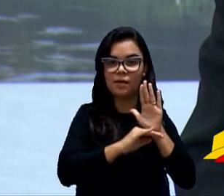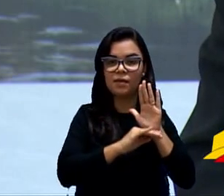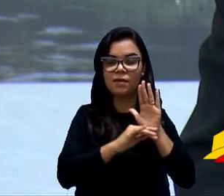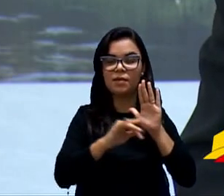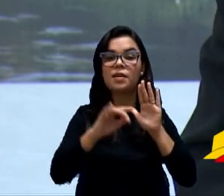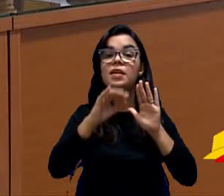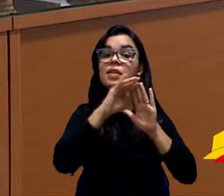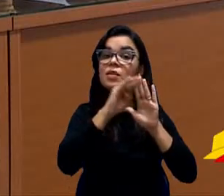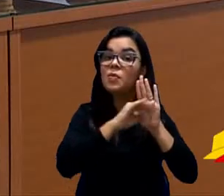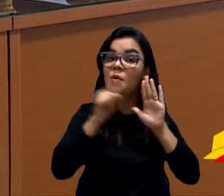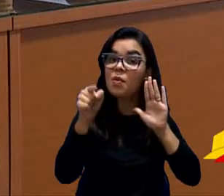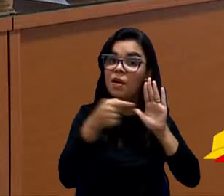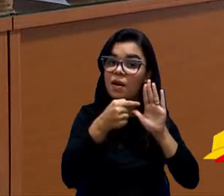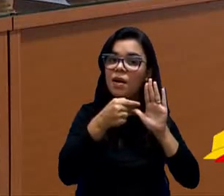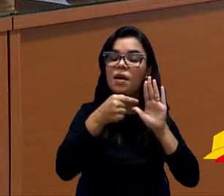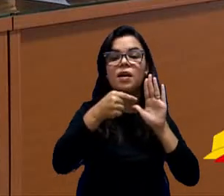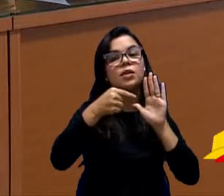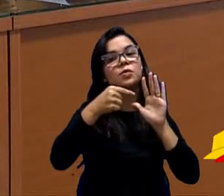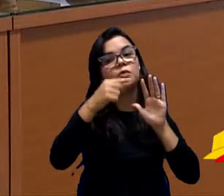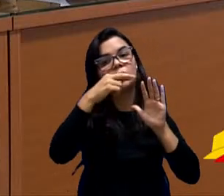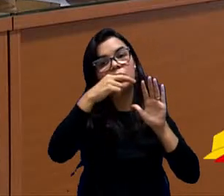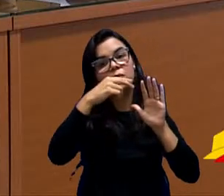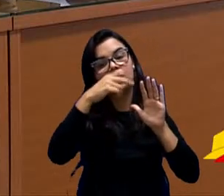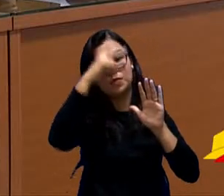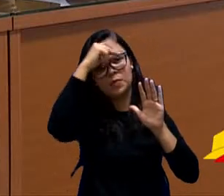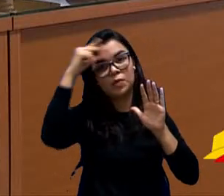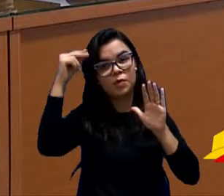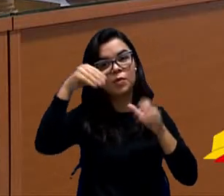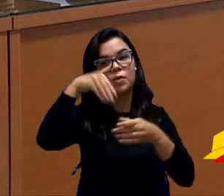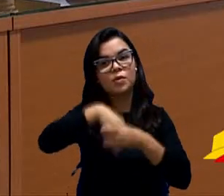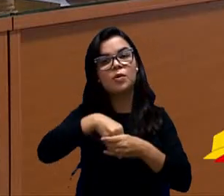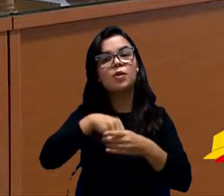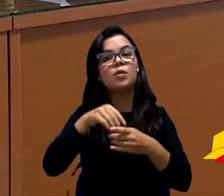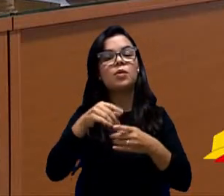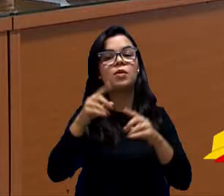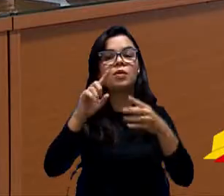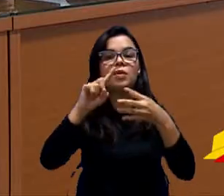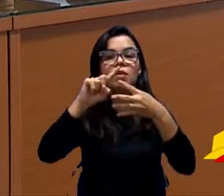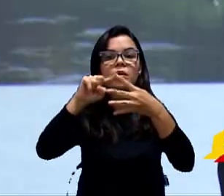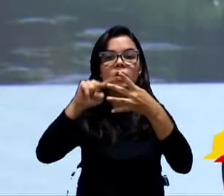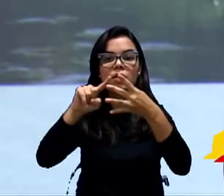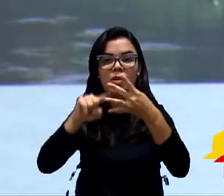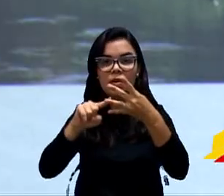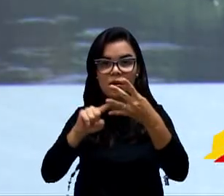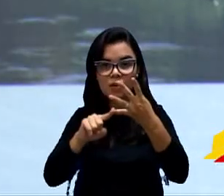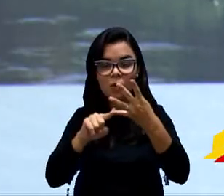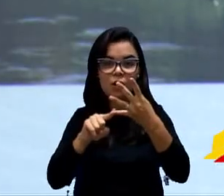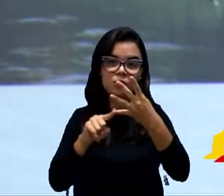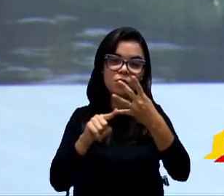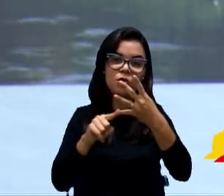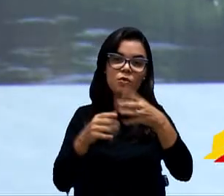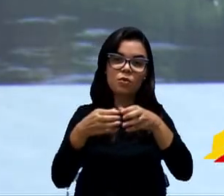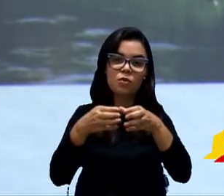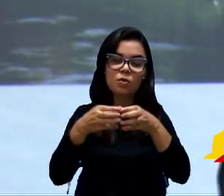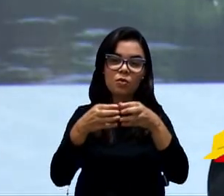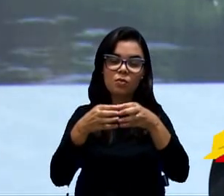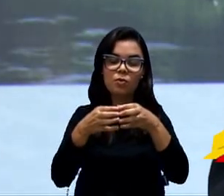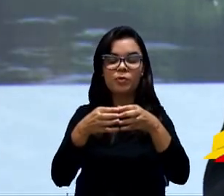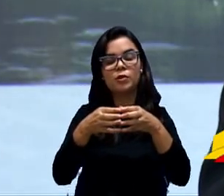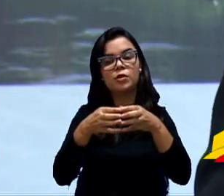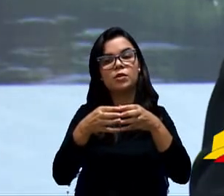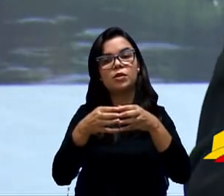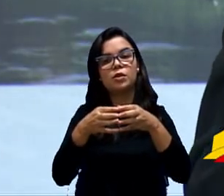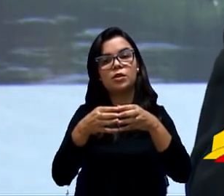Esse projeto de lei do senhor prefeito municipal contempla quatro grupos de servidores públicos municipais